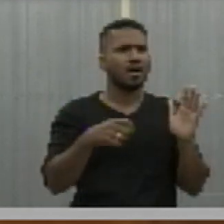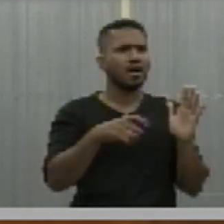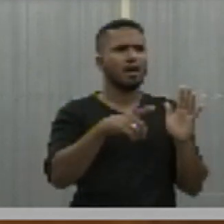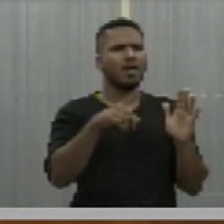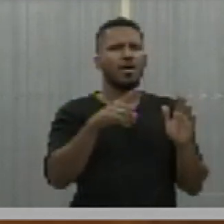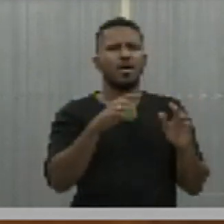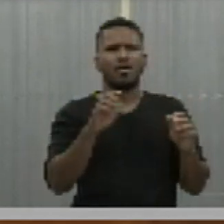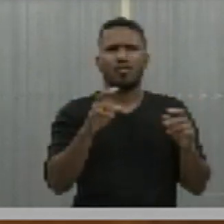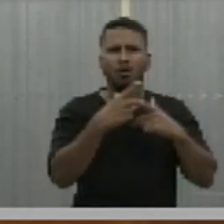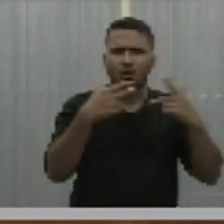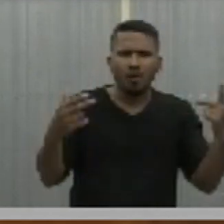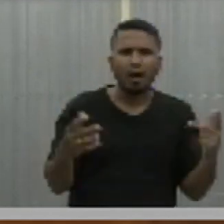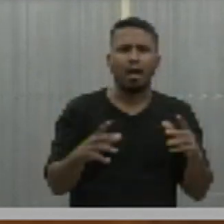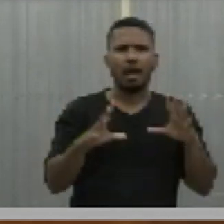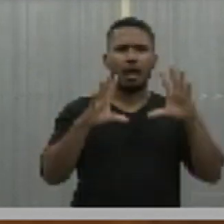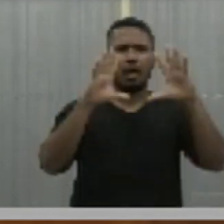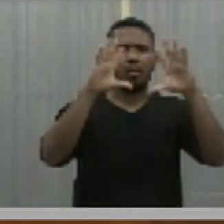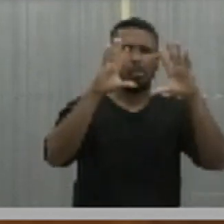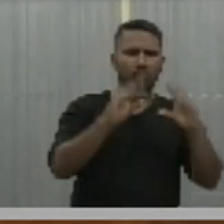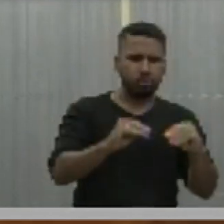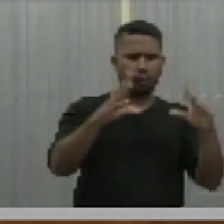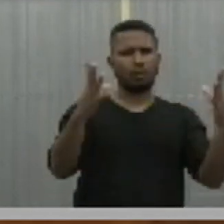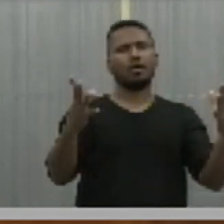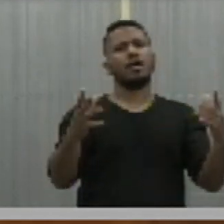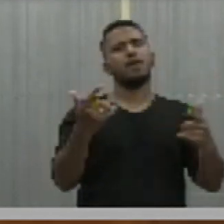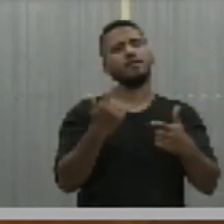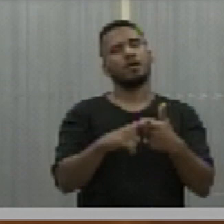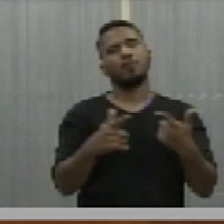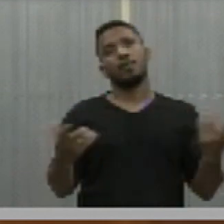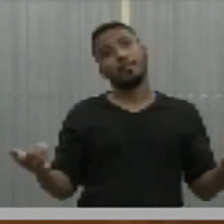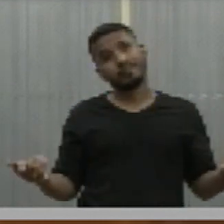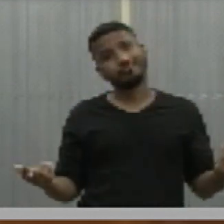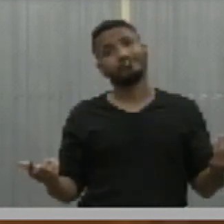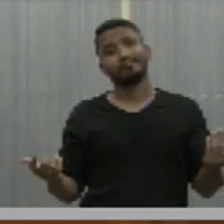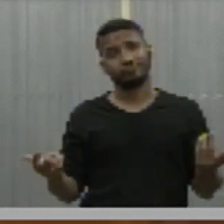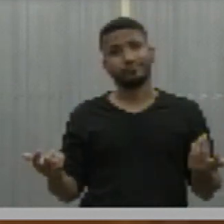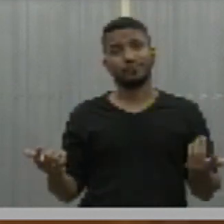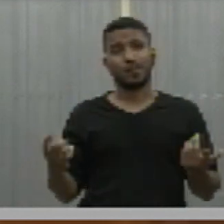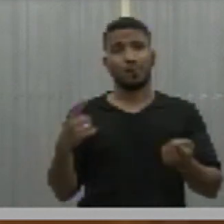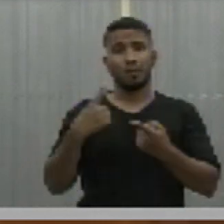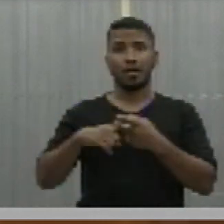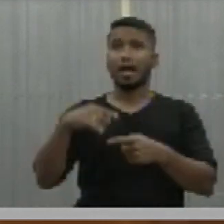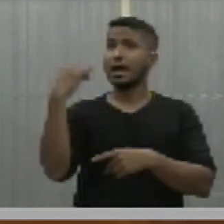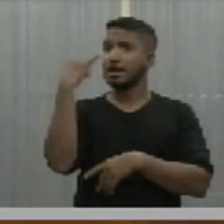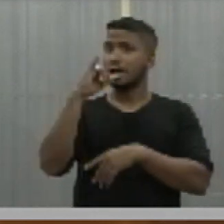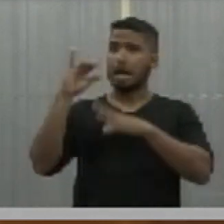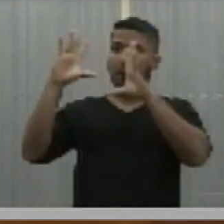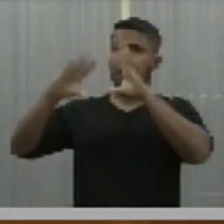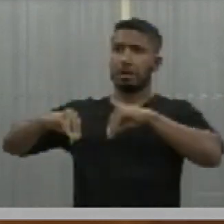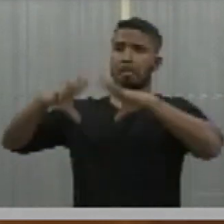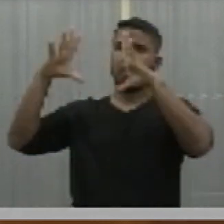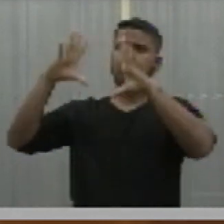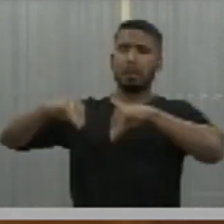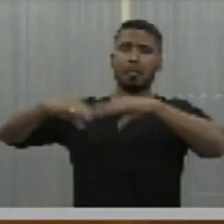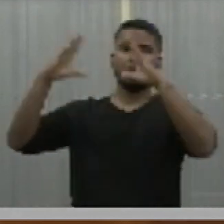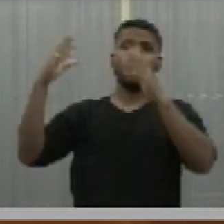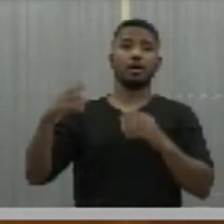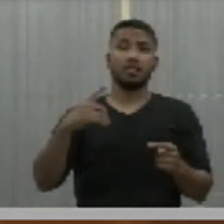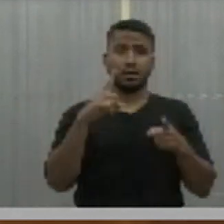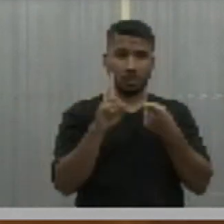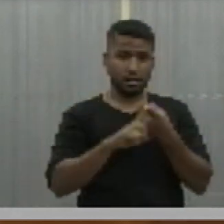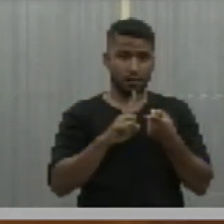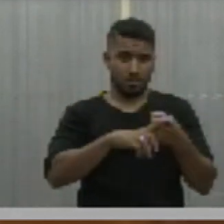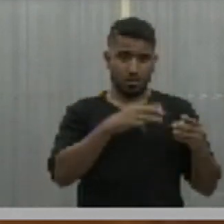funcionar, porque queima, como diz no ditado popular. E, além disso, os municípios do